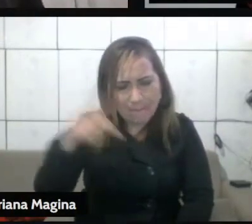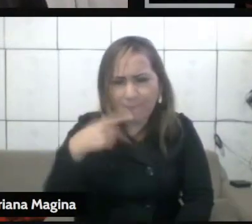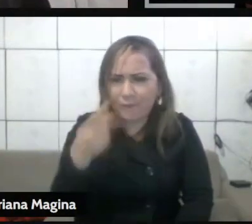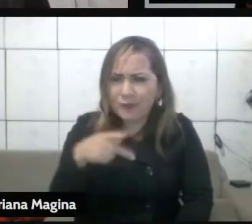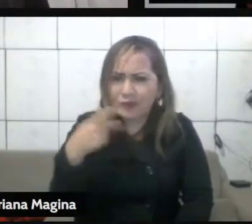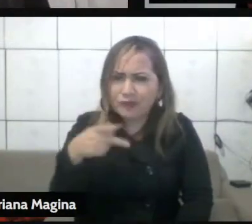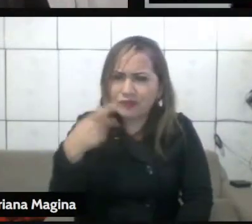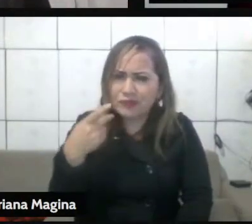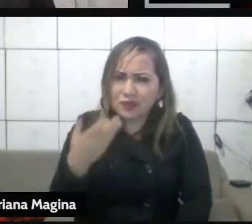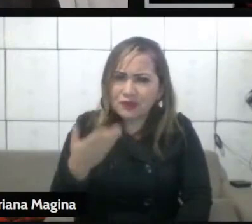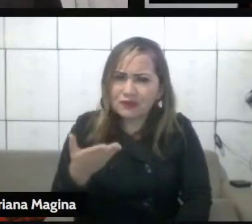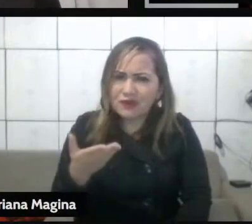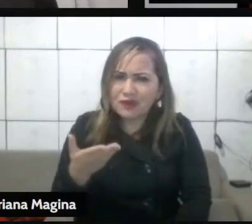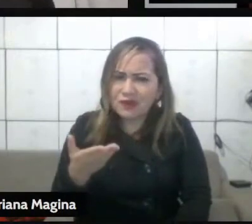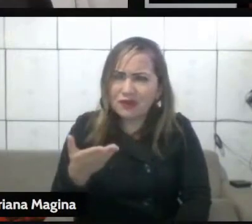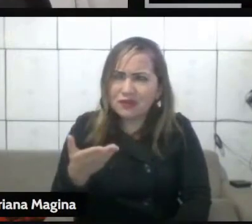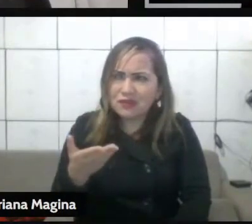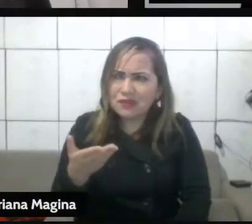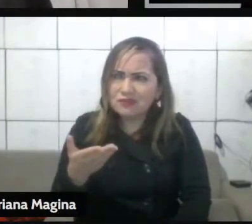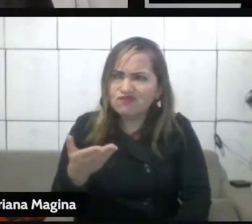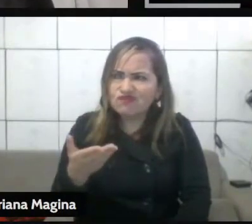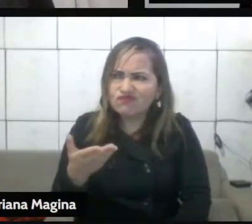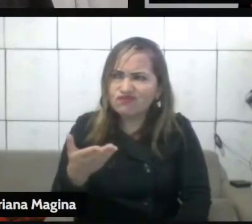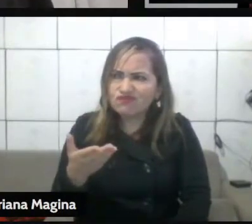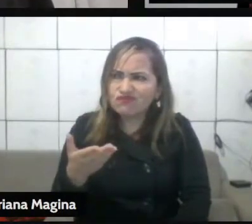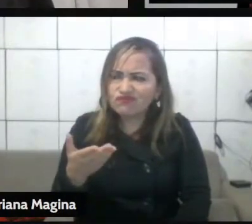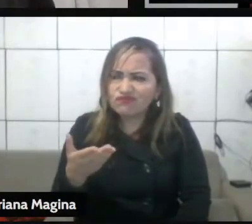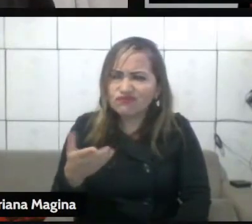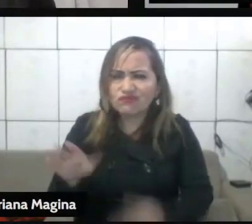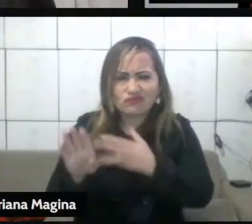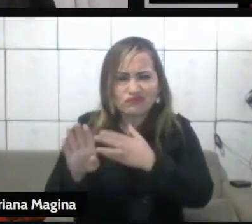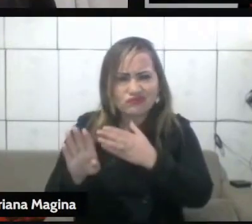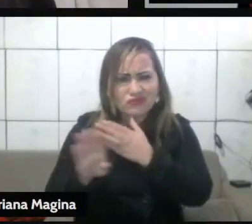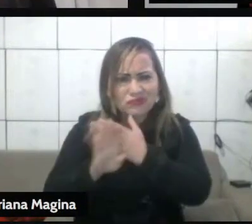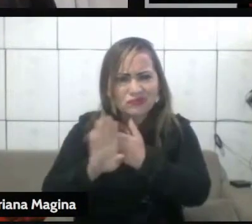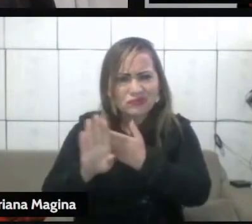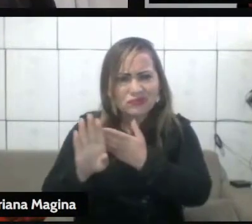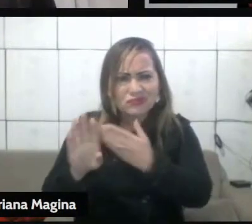da condição homossexual da vida do outro. É isso.